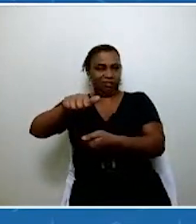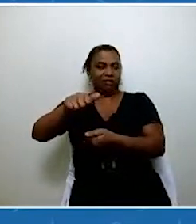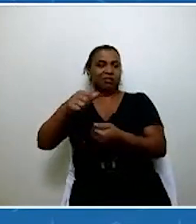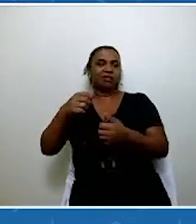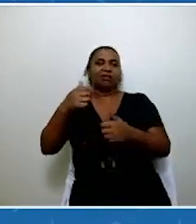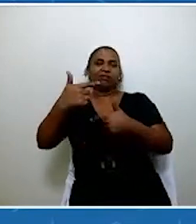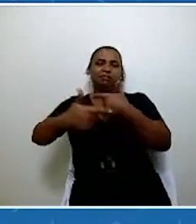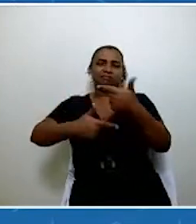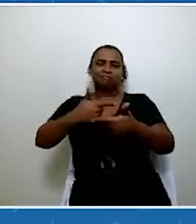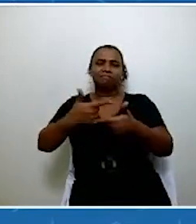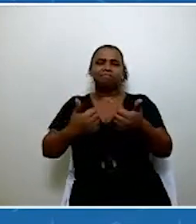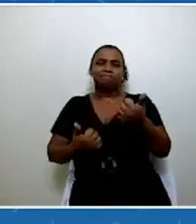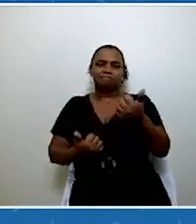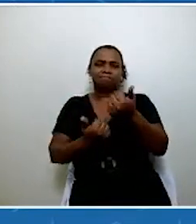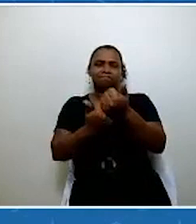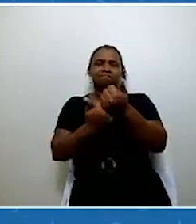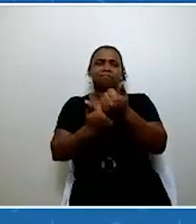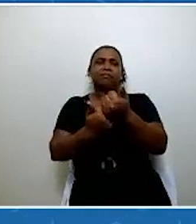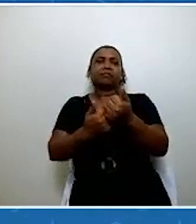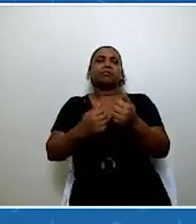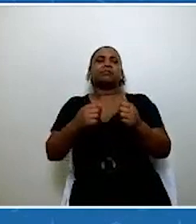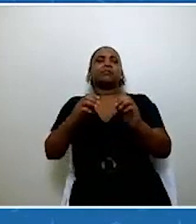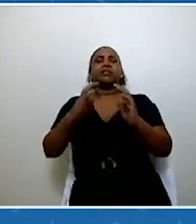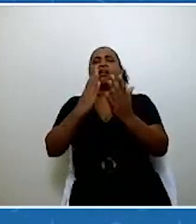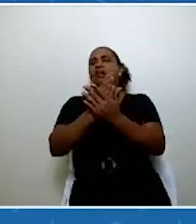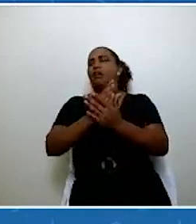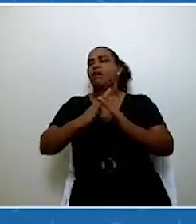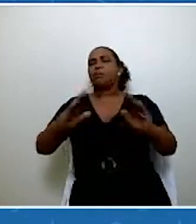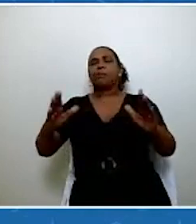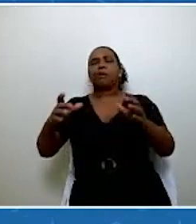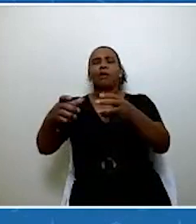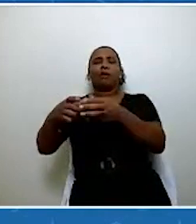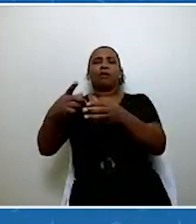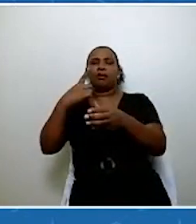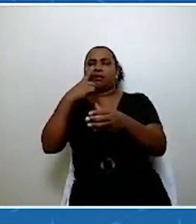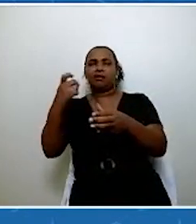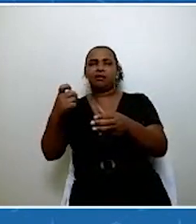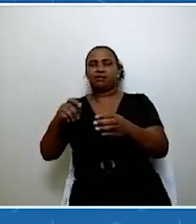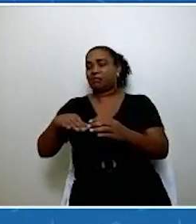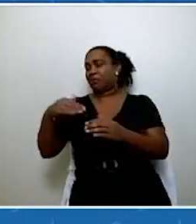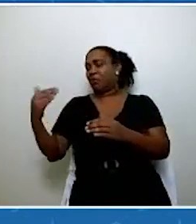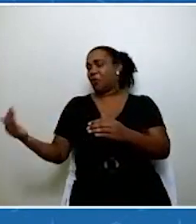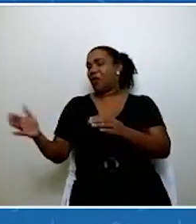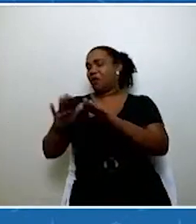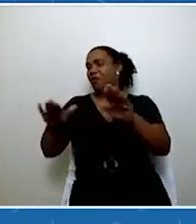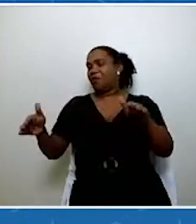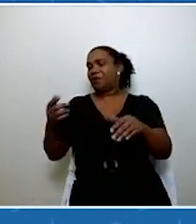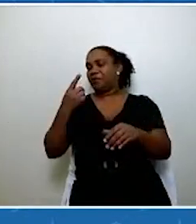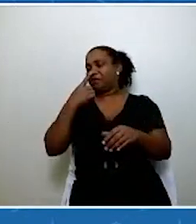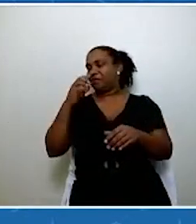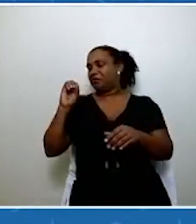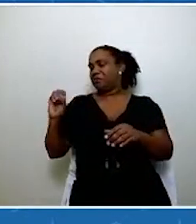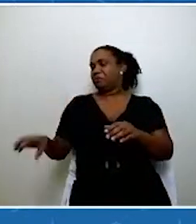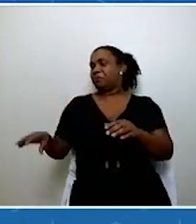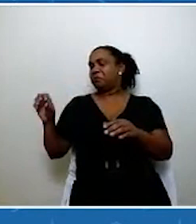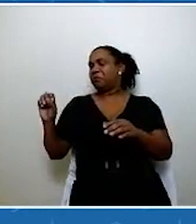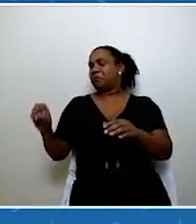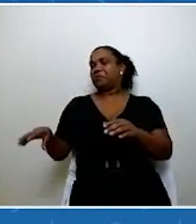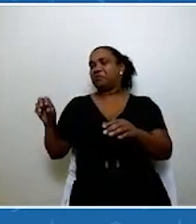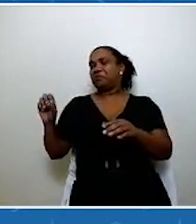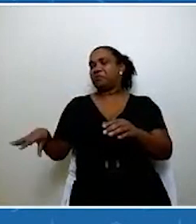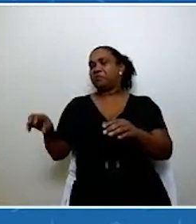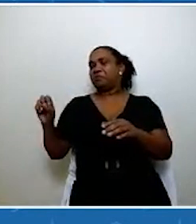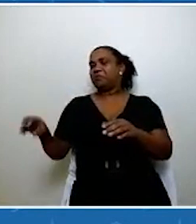as lixeiras de conforto. O que é lixeira de conforto? É aquela lixeira que ficou do lado da nossa mesa e a gente vai ali só dispensando tudo que, enfim,